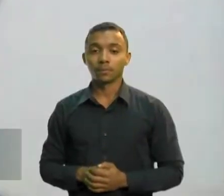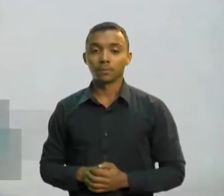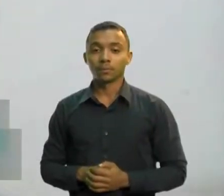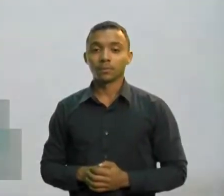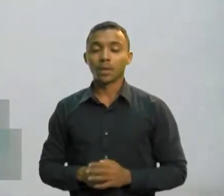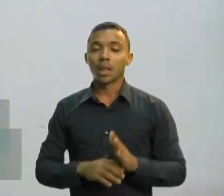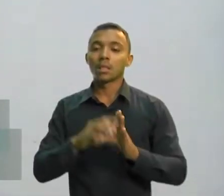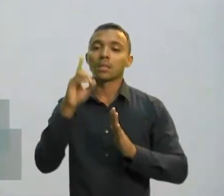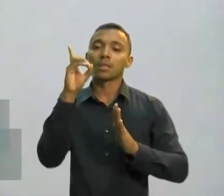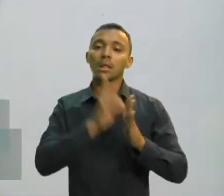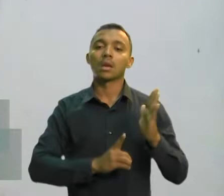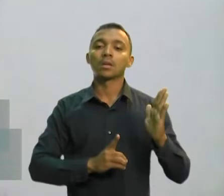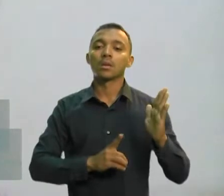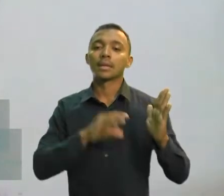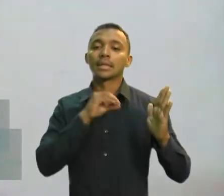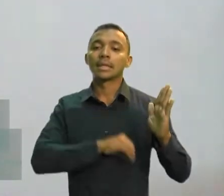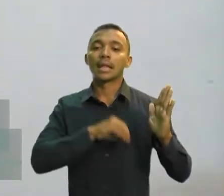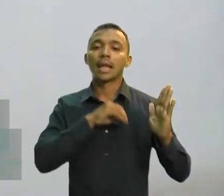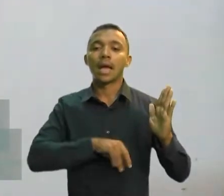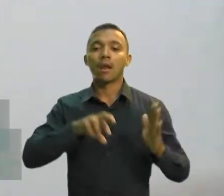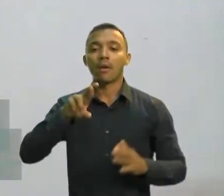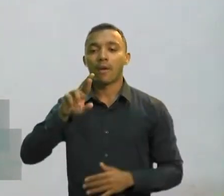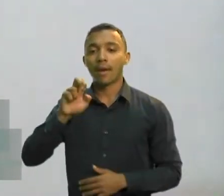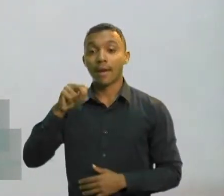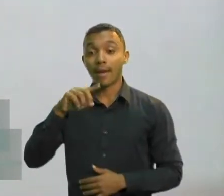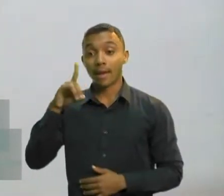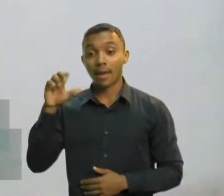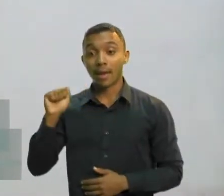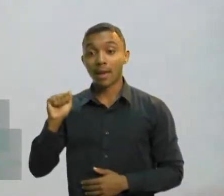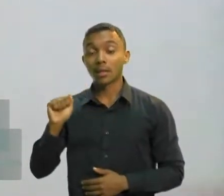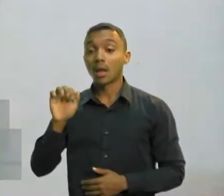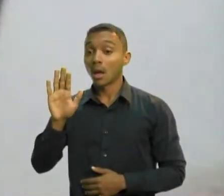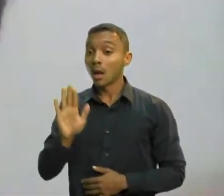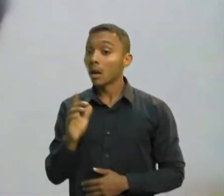Renda aquelas pessoas que, em 2021,